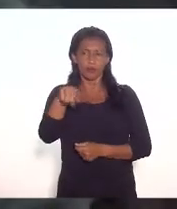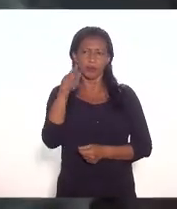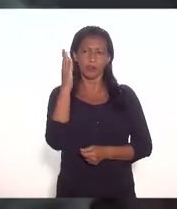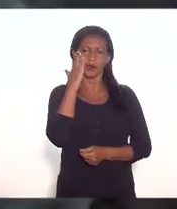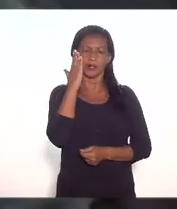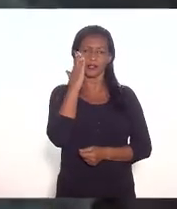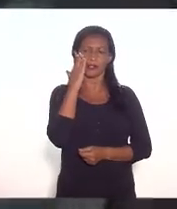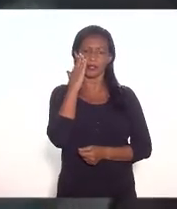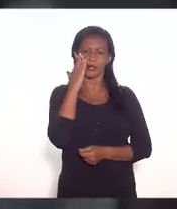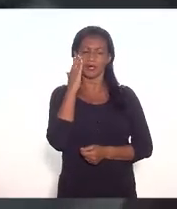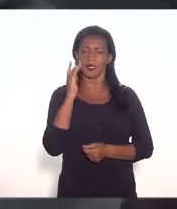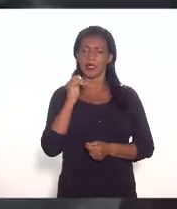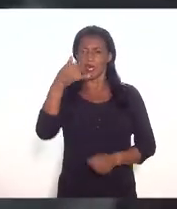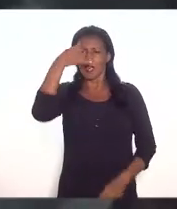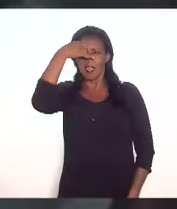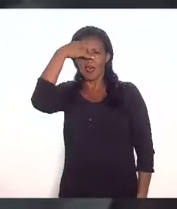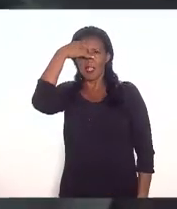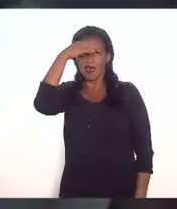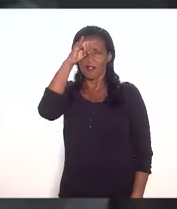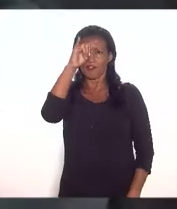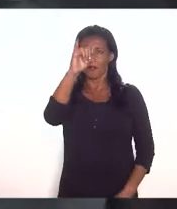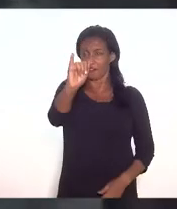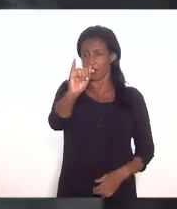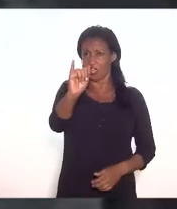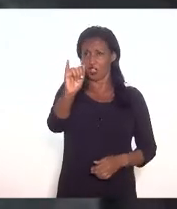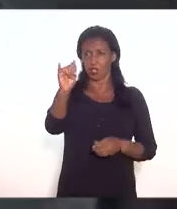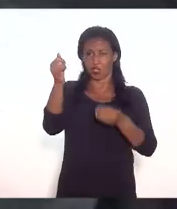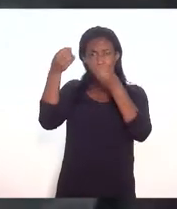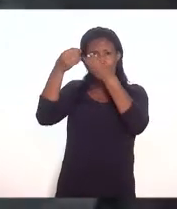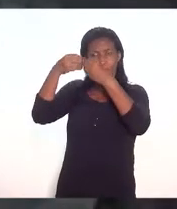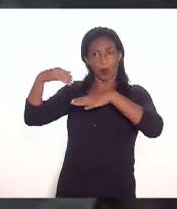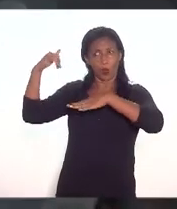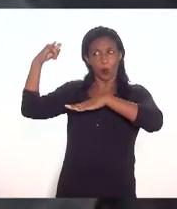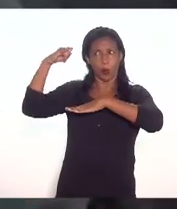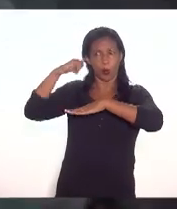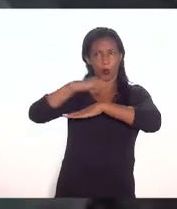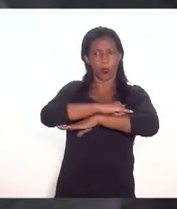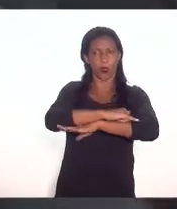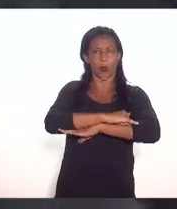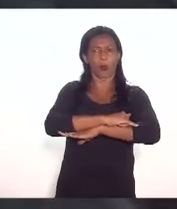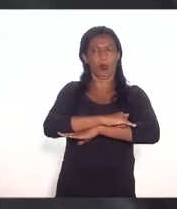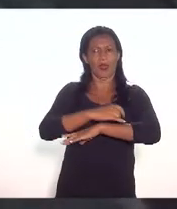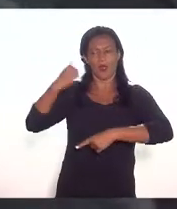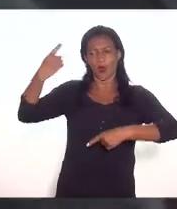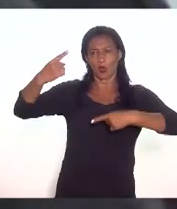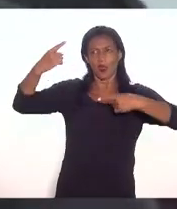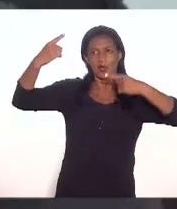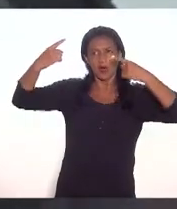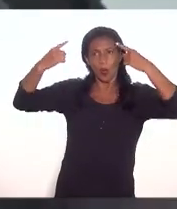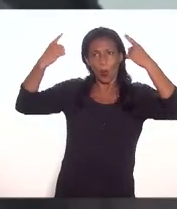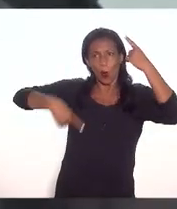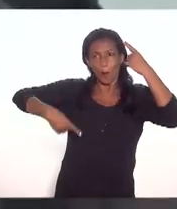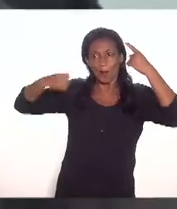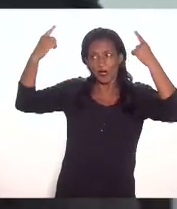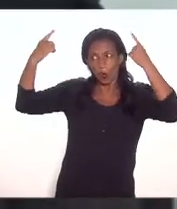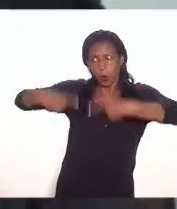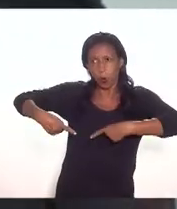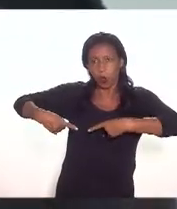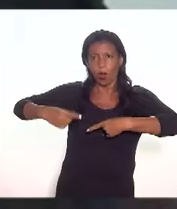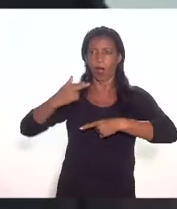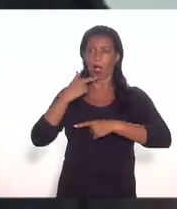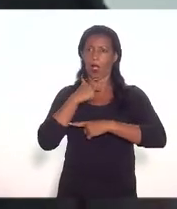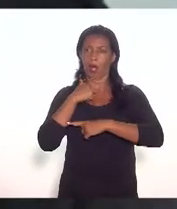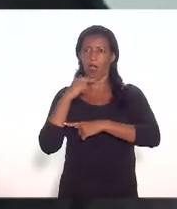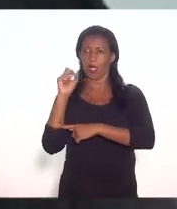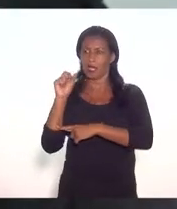algo que evite a canibalização do espaço aéreo brasileiro essa competição irracional entre Santos Dumont